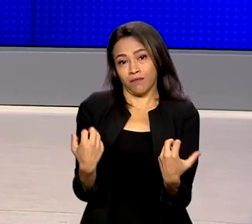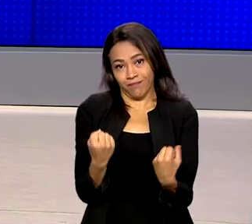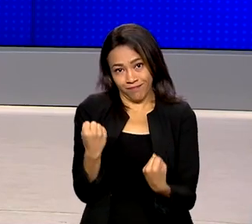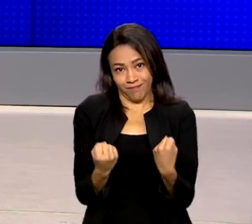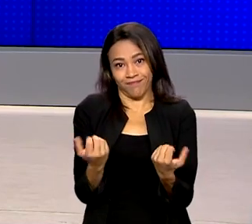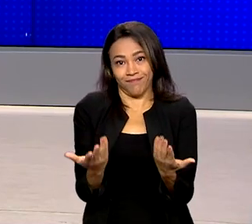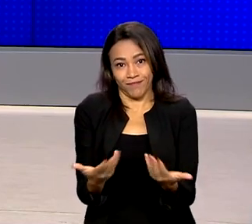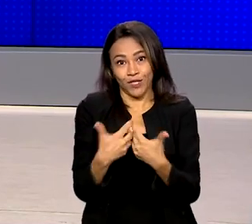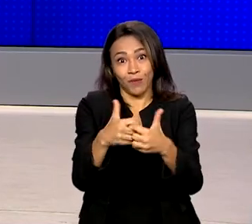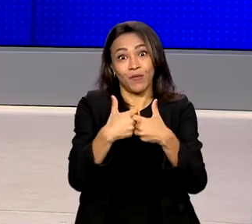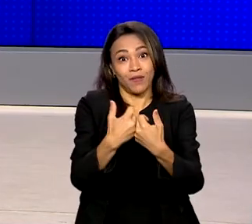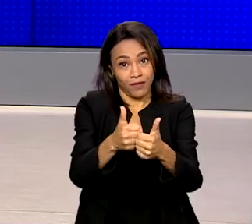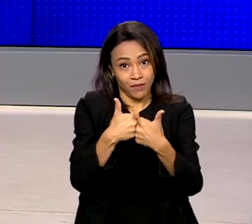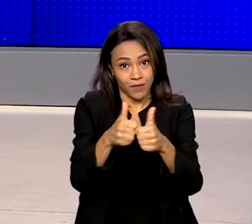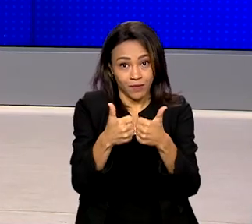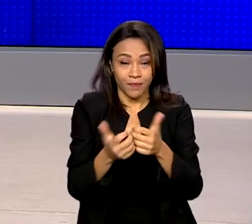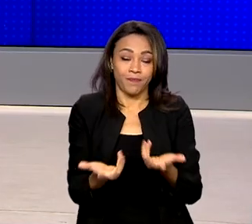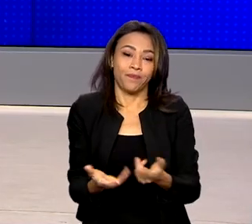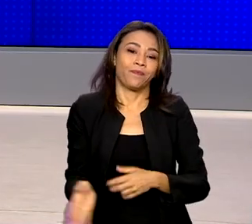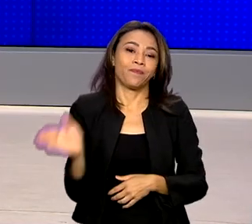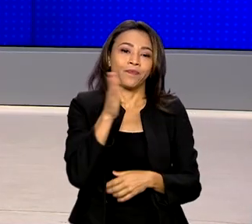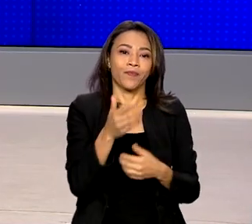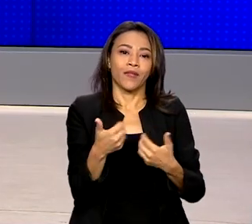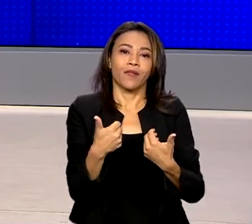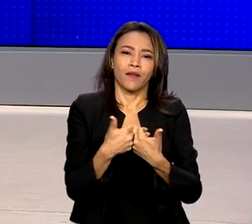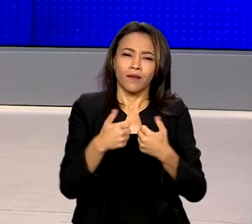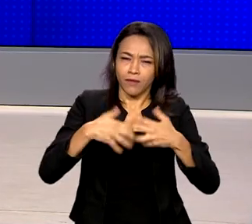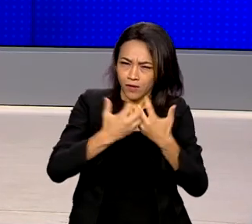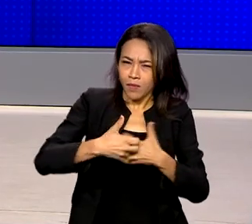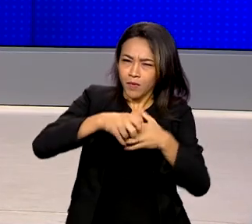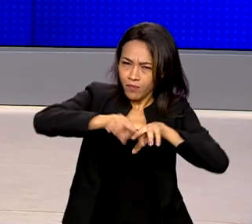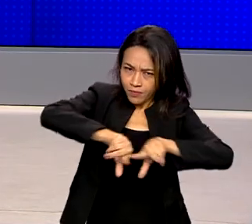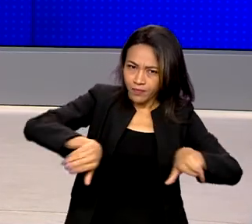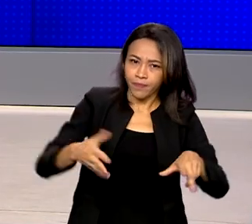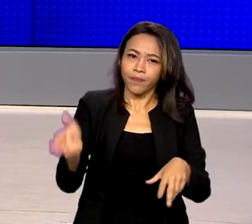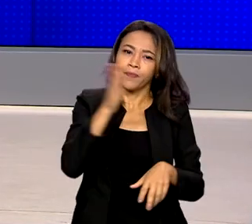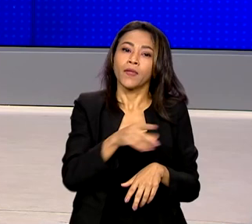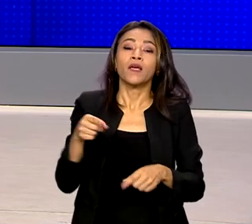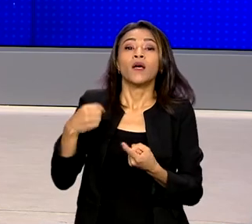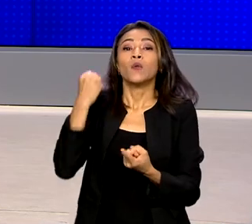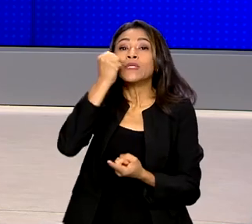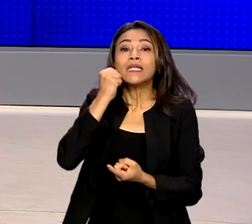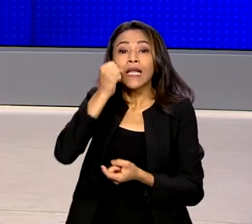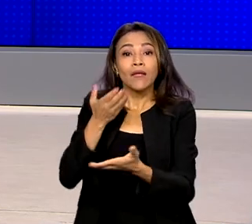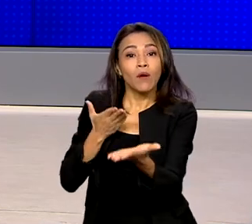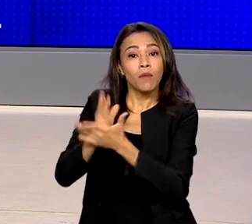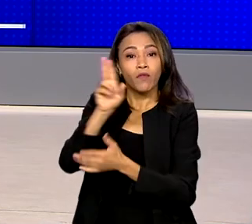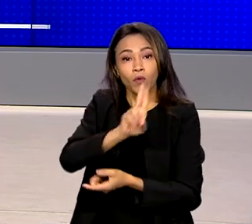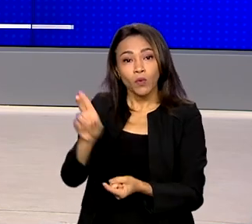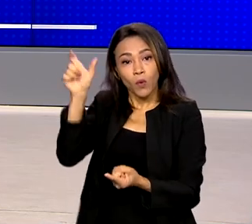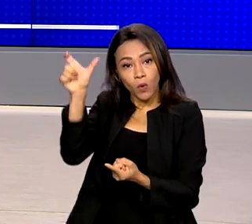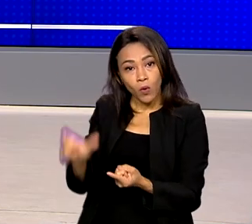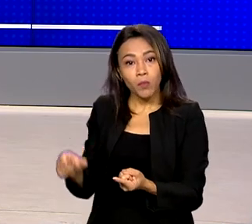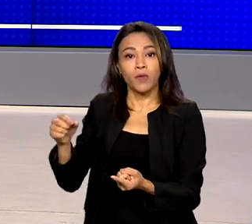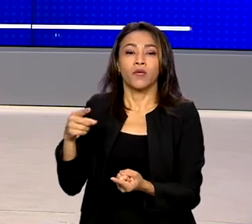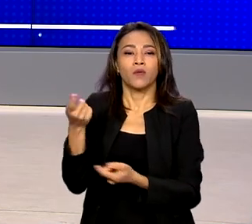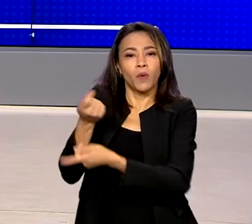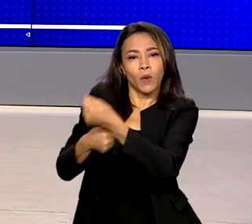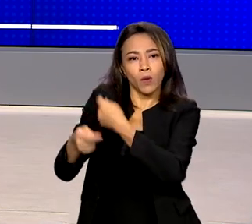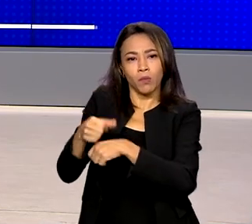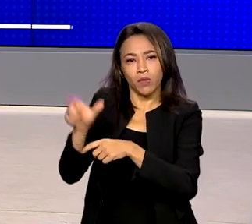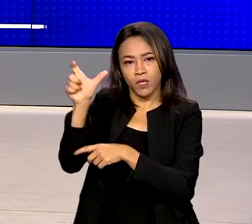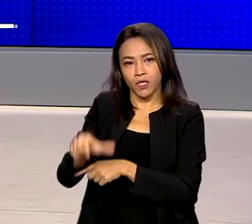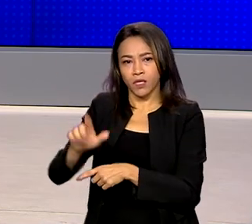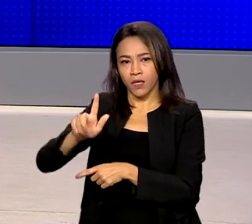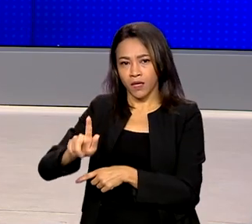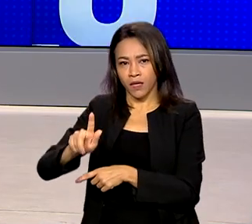O Senado aprovou o economista Gabriel Galípolo e o advogado Ailton de Aquino para ocuparem duas